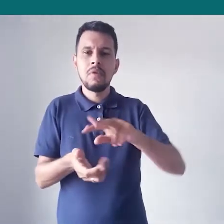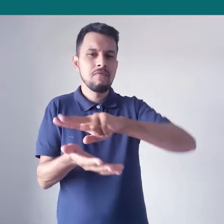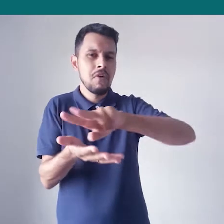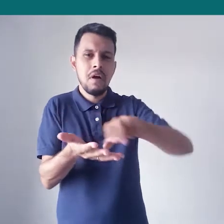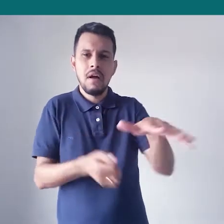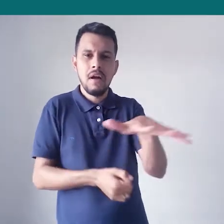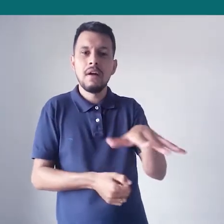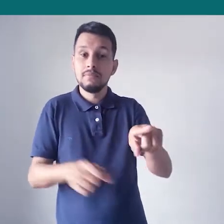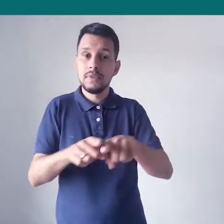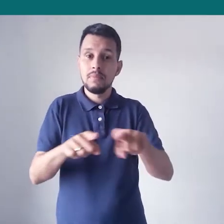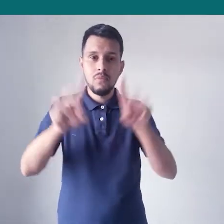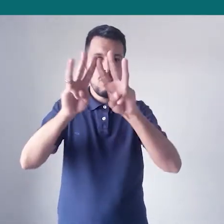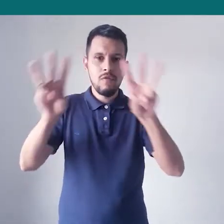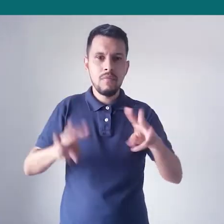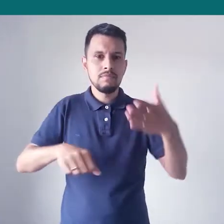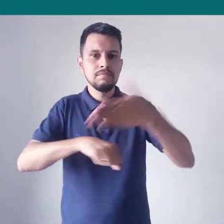museus da UFPR.